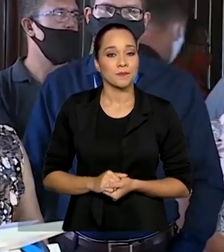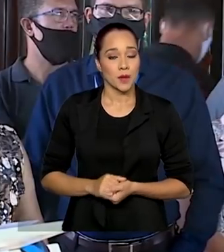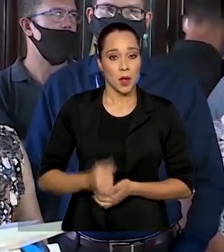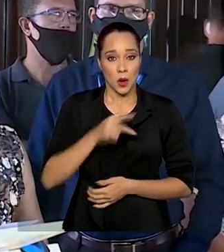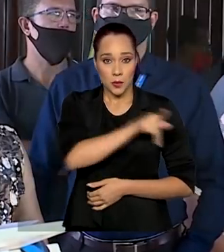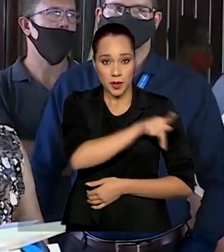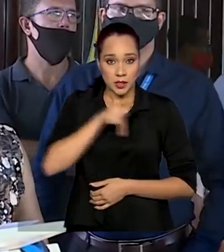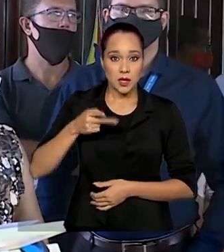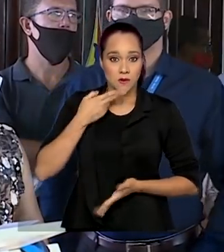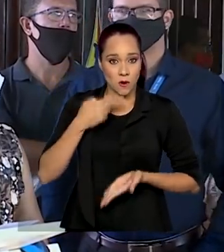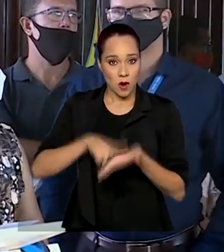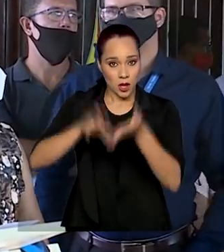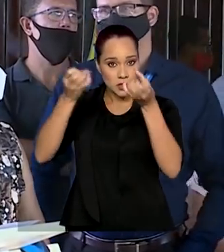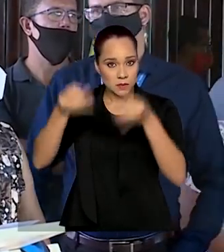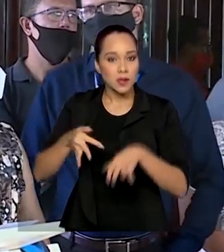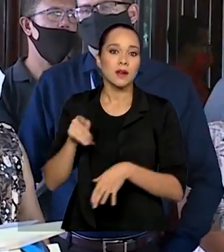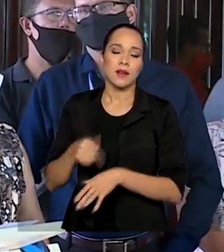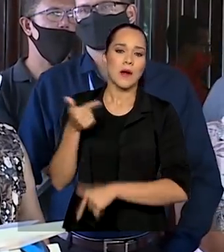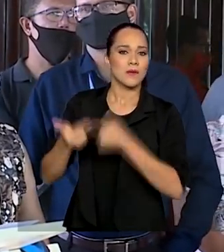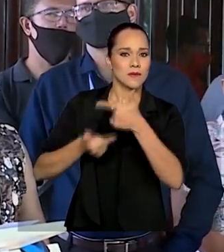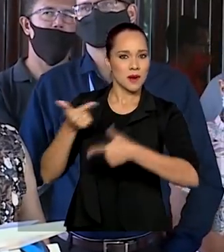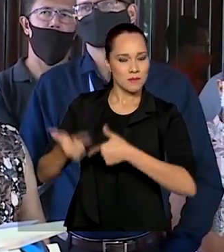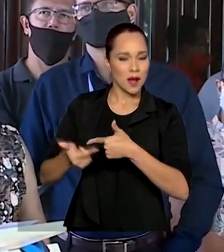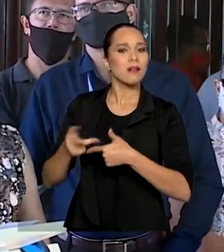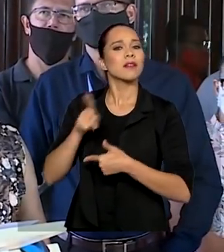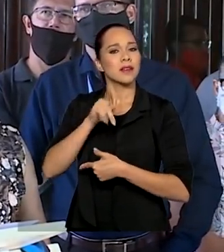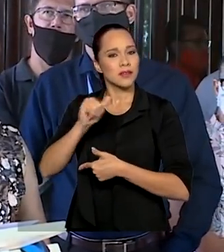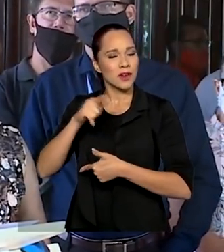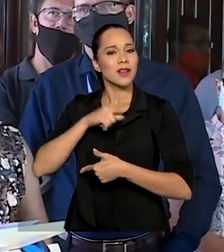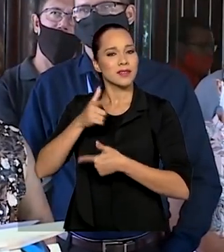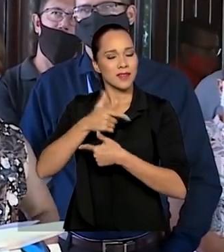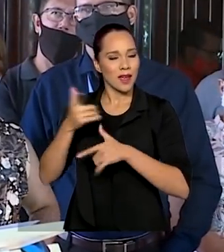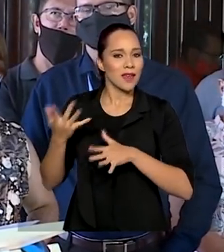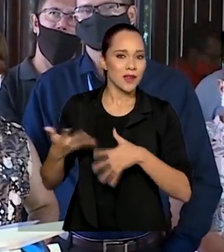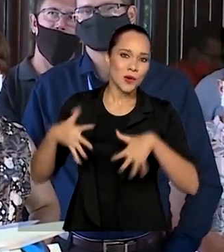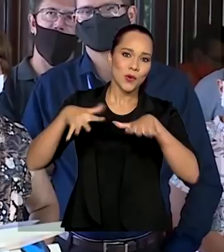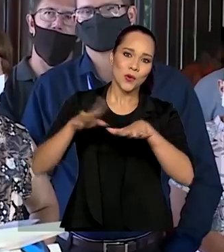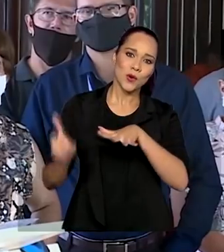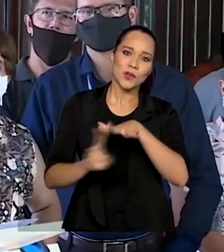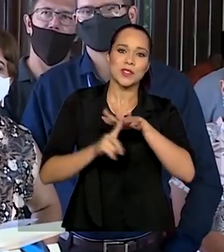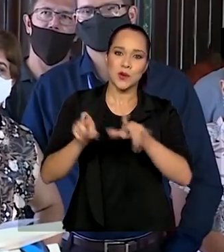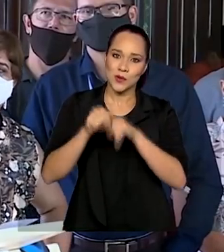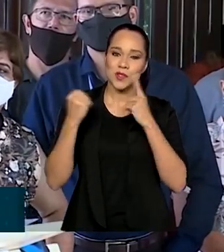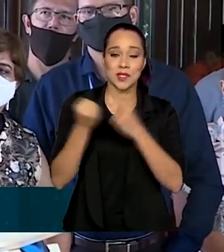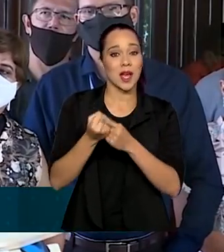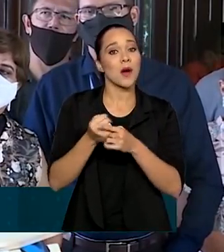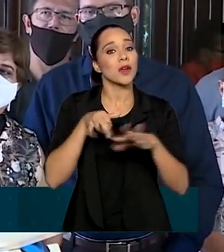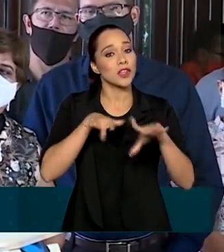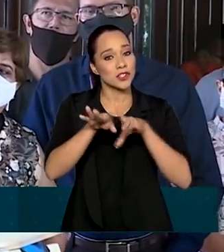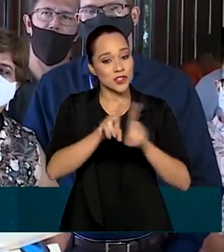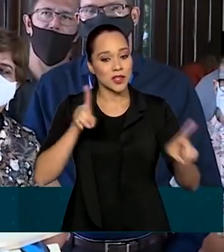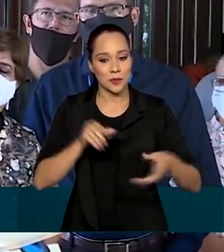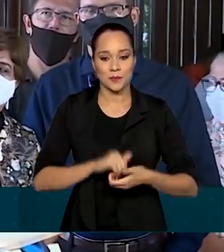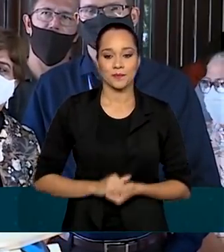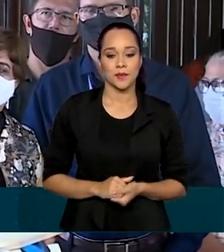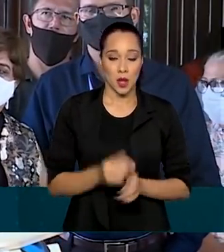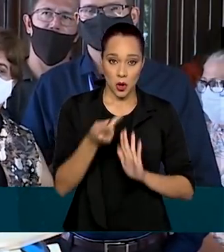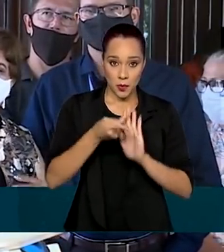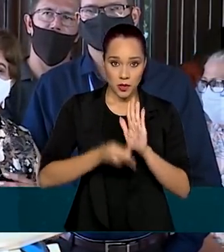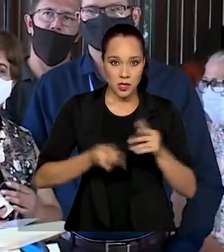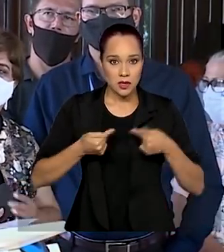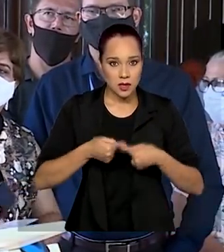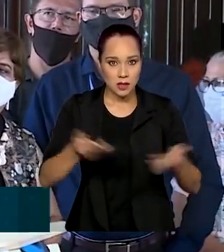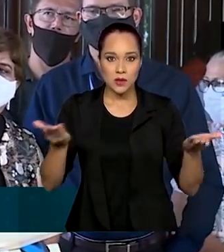presidente dos Correios, é um serviço que promove a inclusão social e digital. O projeto que lançamos